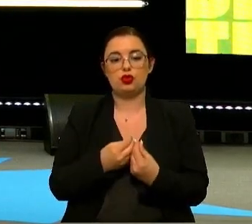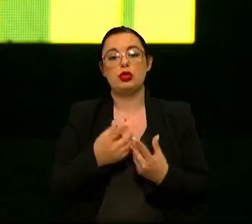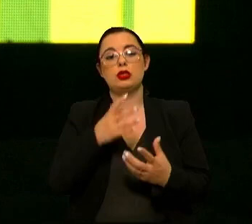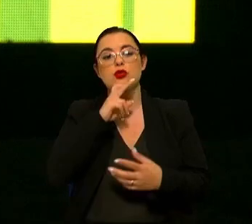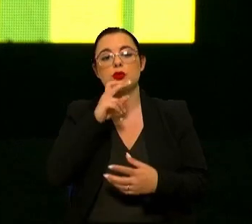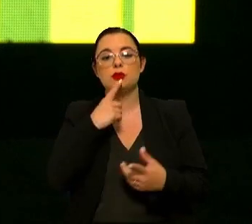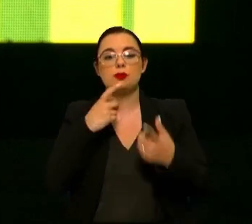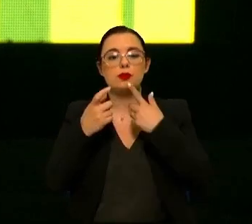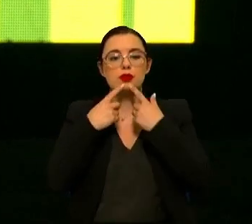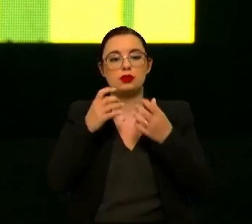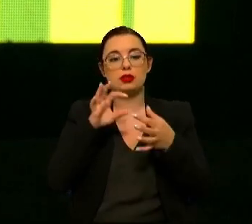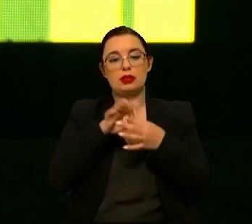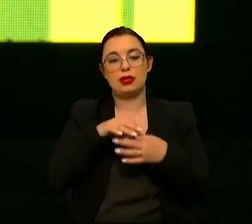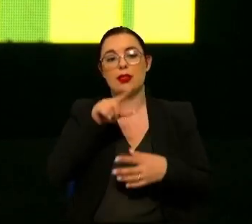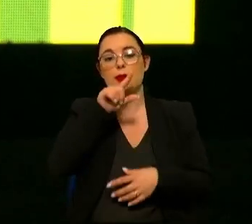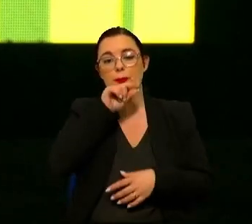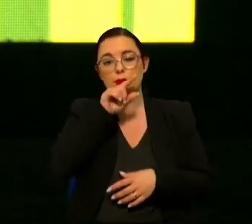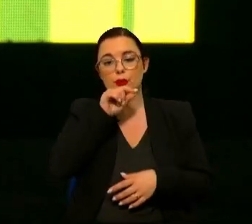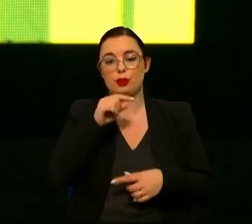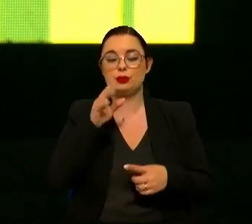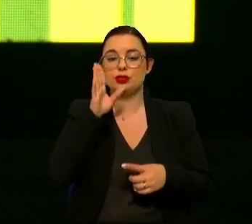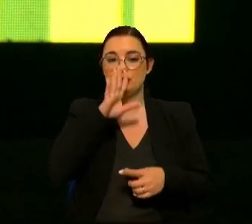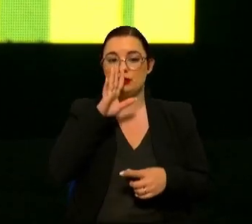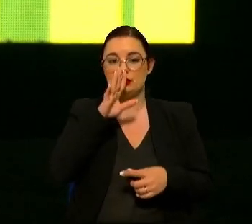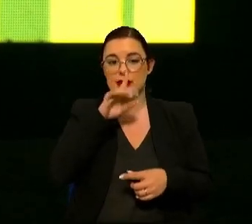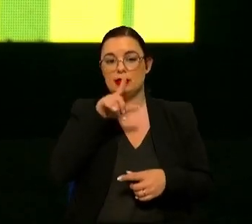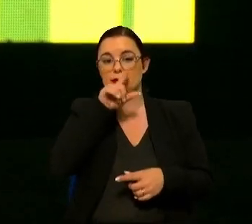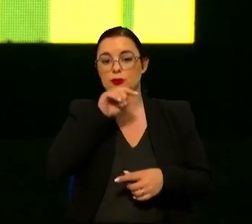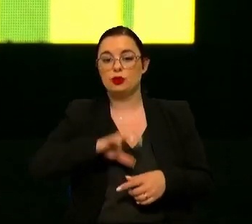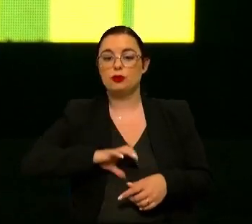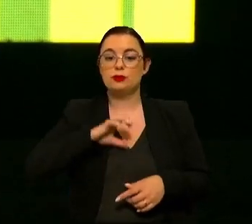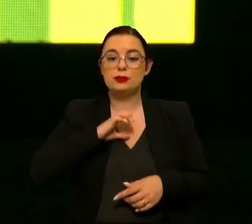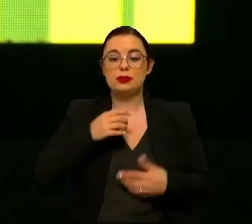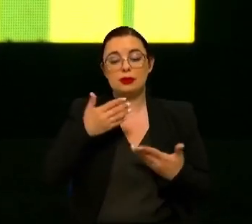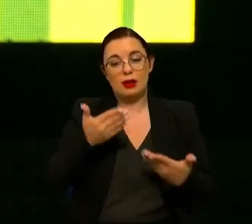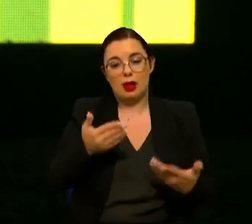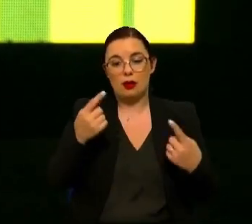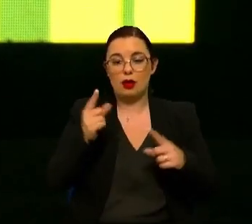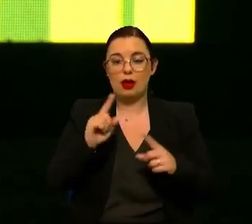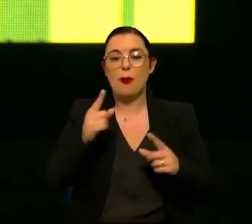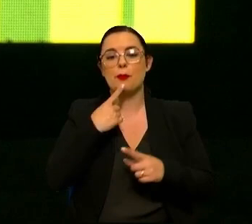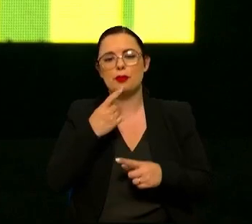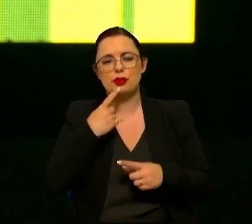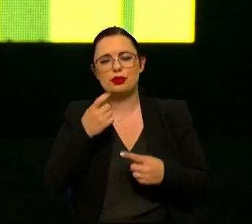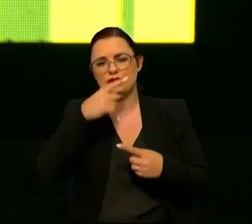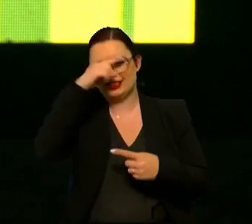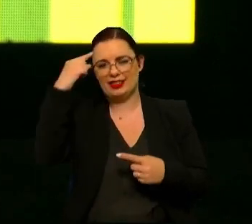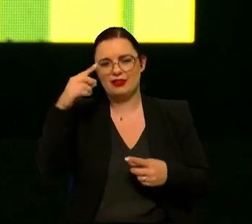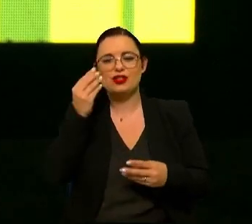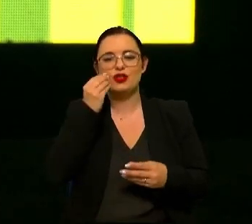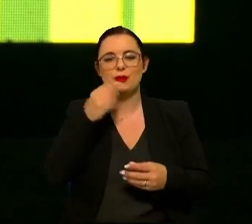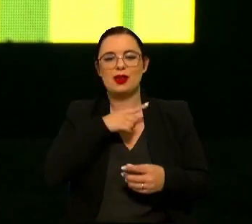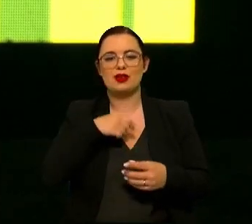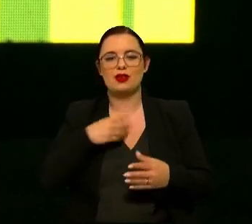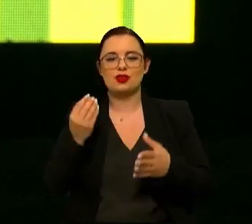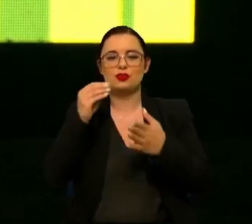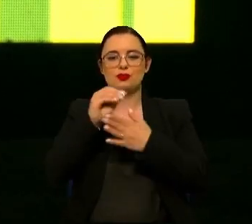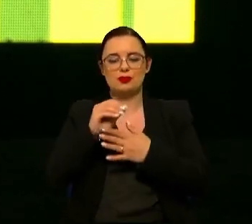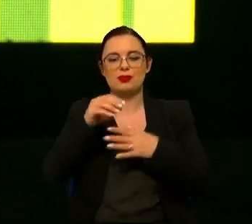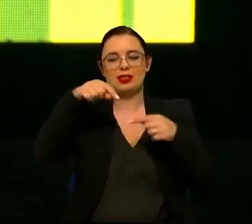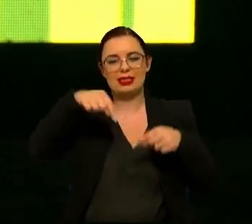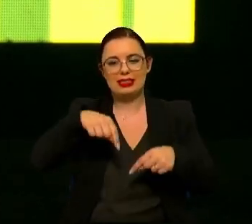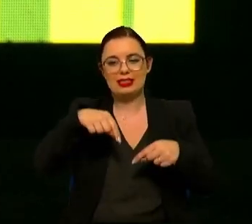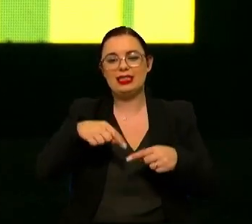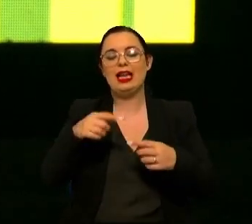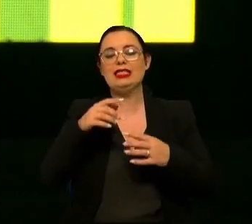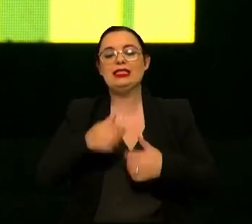perguntas sobre pombos sobre se estava ou não estava um pombro dentro do capô e perguntas difíceis sobre como é vamos introduzir isto no interior não